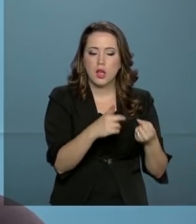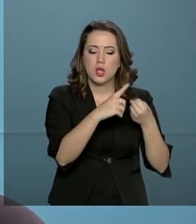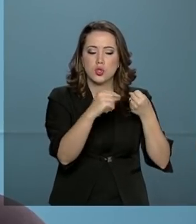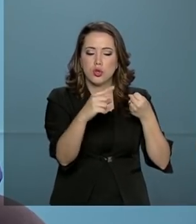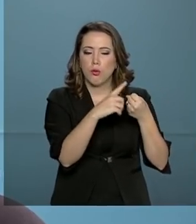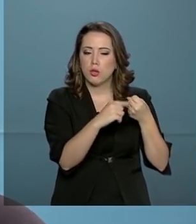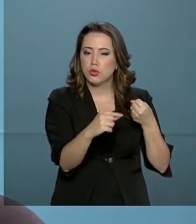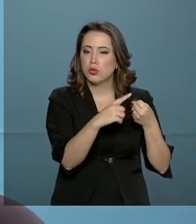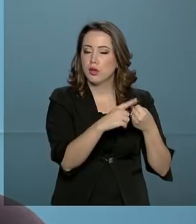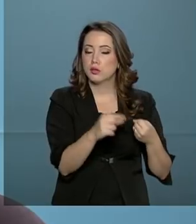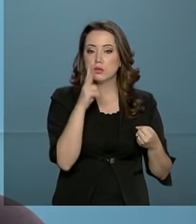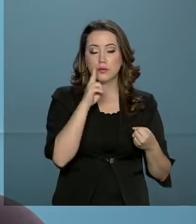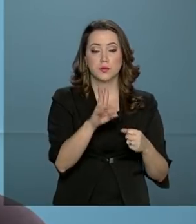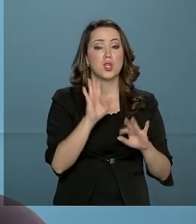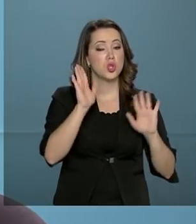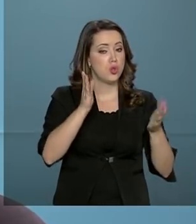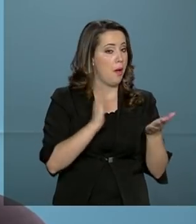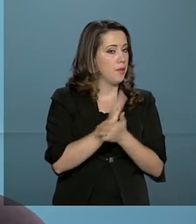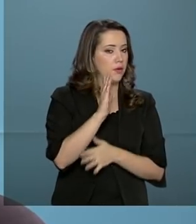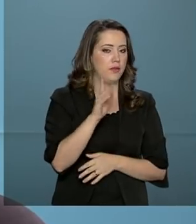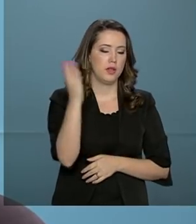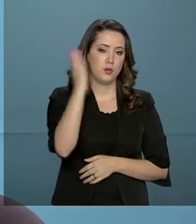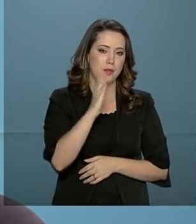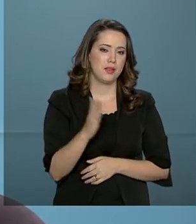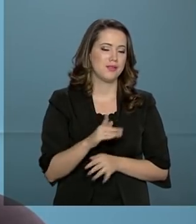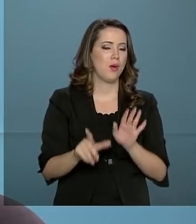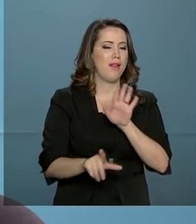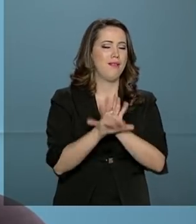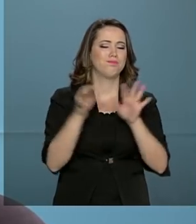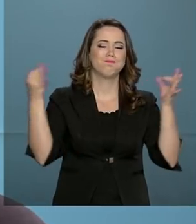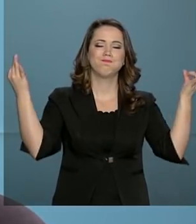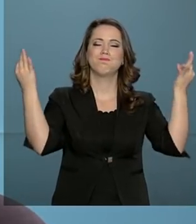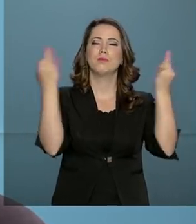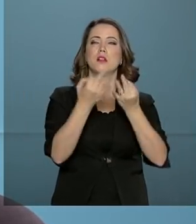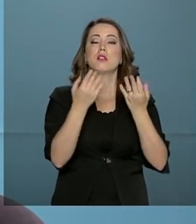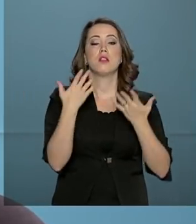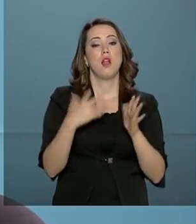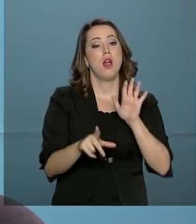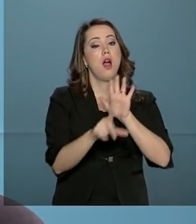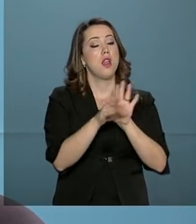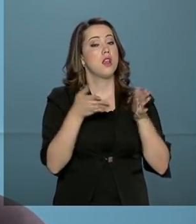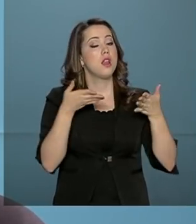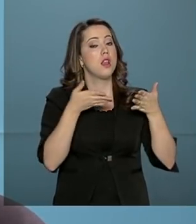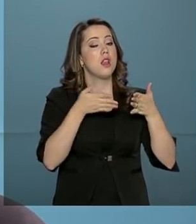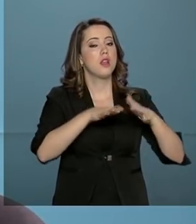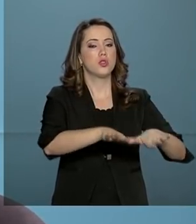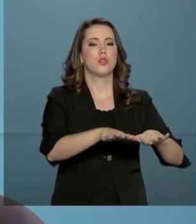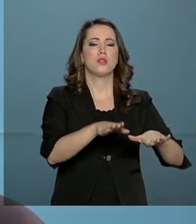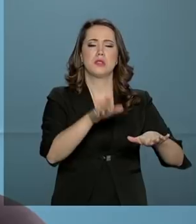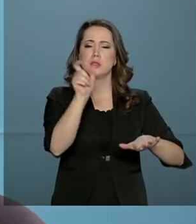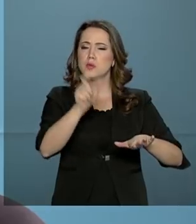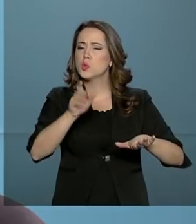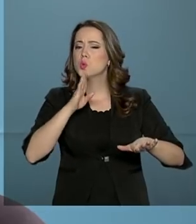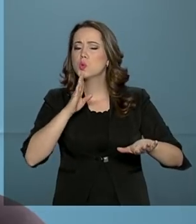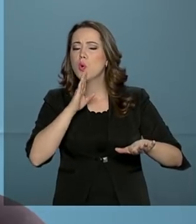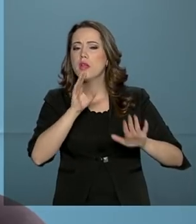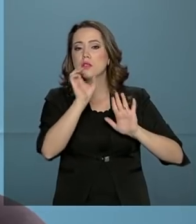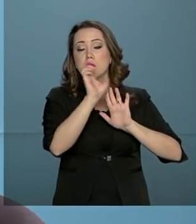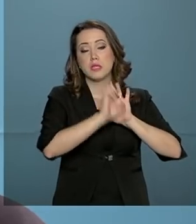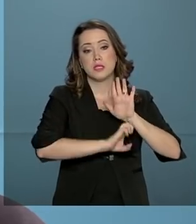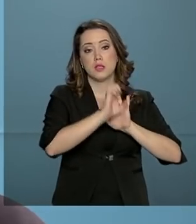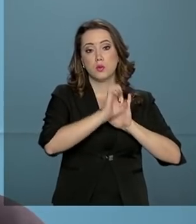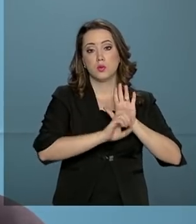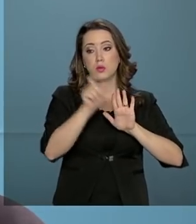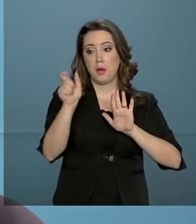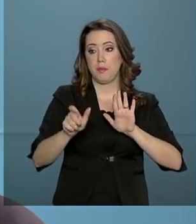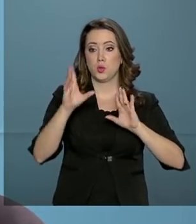foi aprovado. A lei já está aprovada. O Brasil tem uma lei extraordinária, a lei de inclusão, que muitas pessoas conhecem como o Estatuto